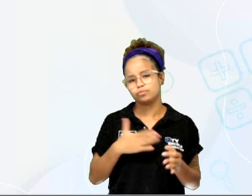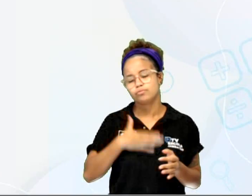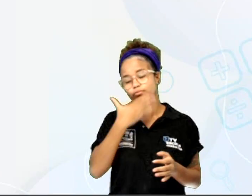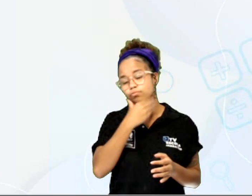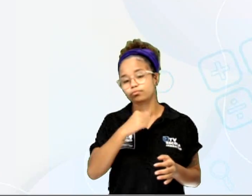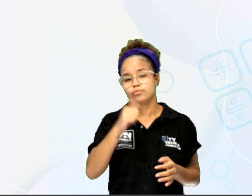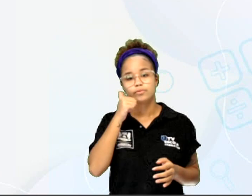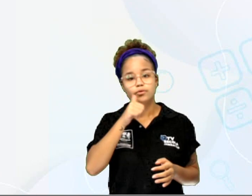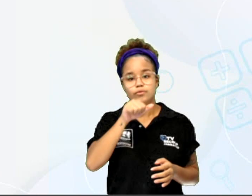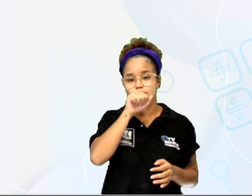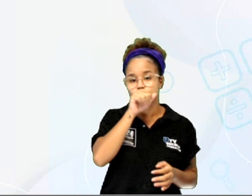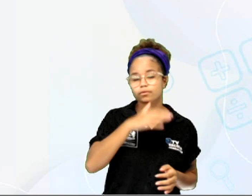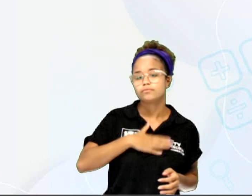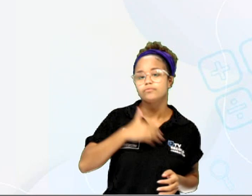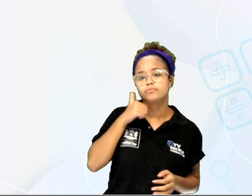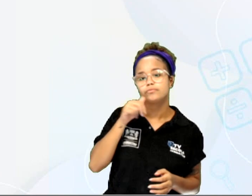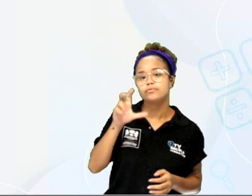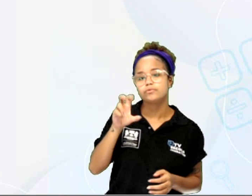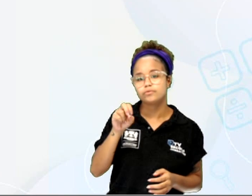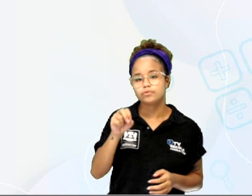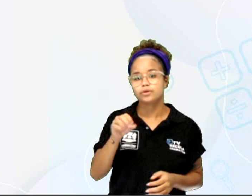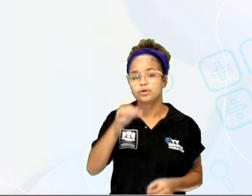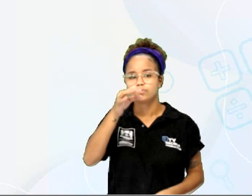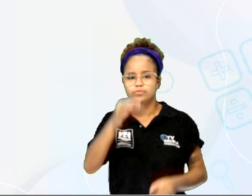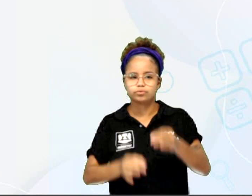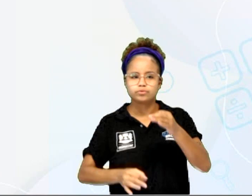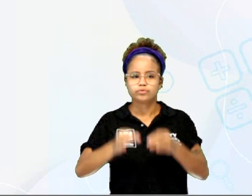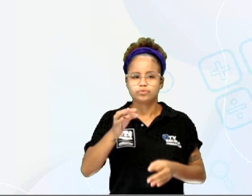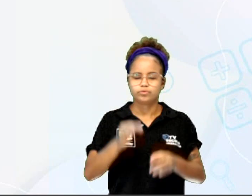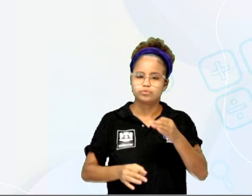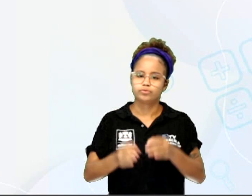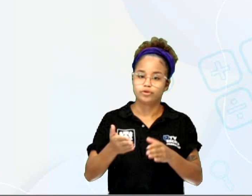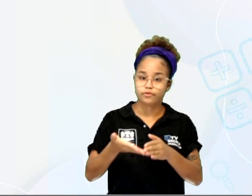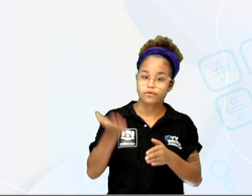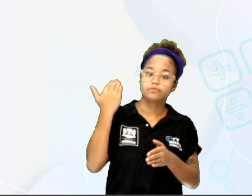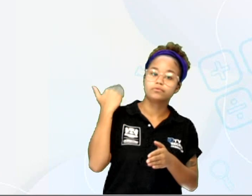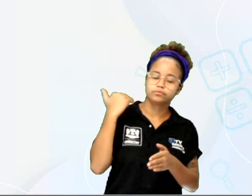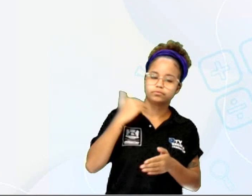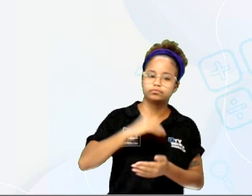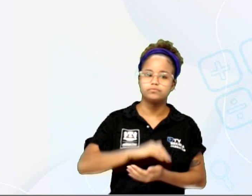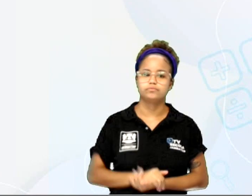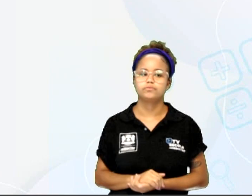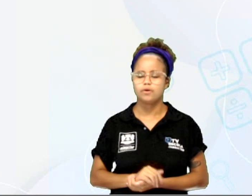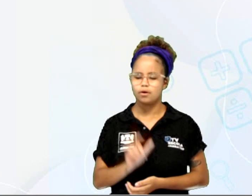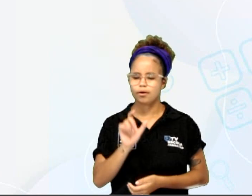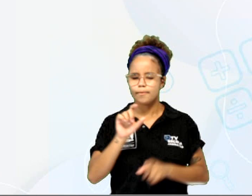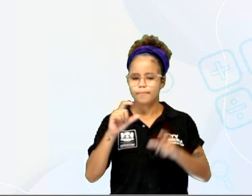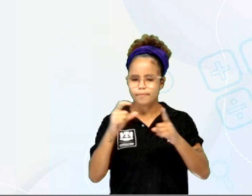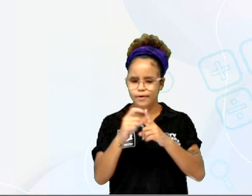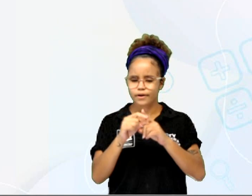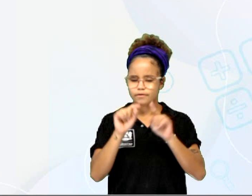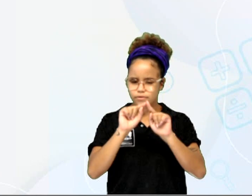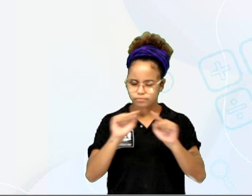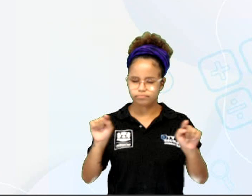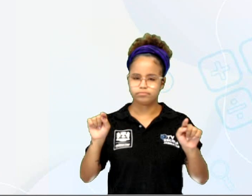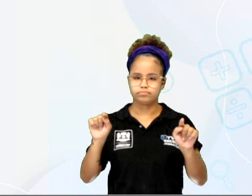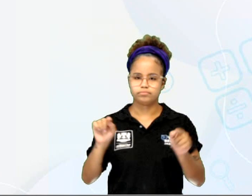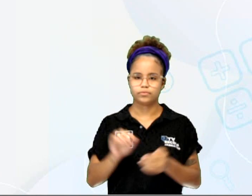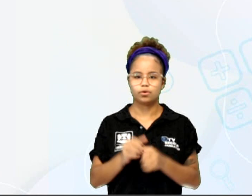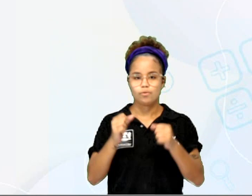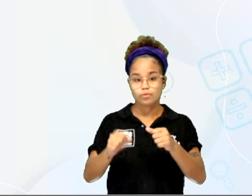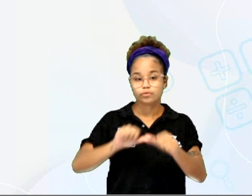minha mãe, minha avó e os justos que os precederam. O termo sublinhado pode ser substituído